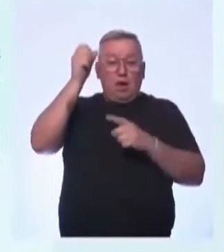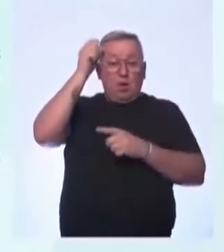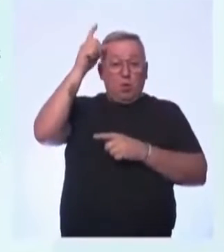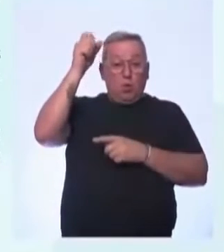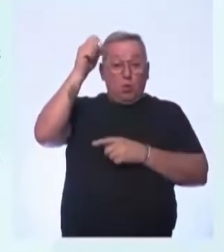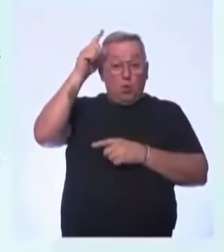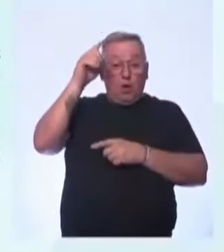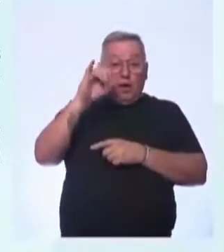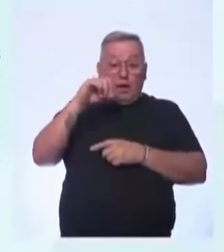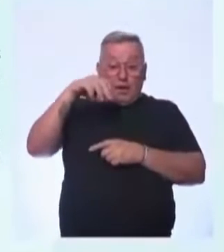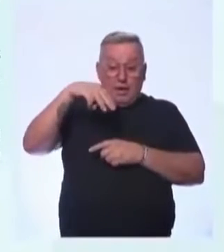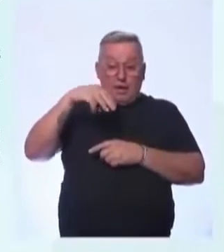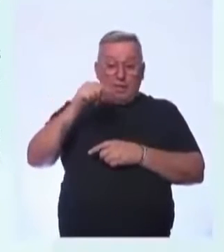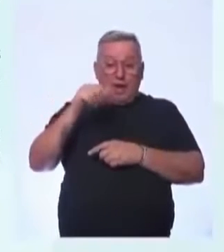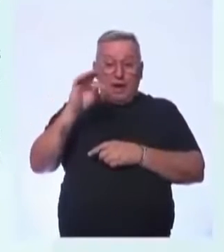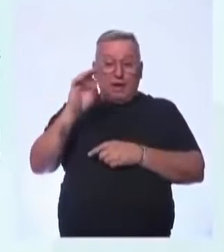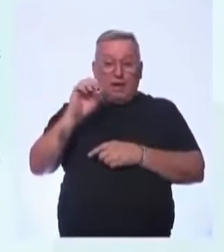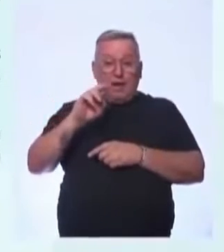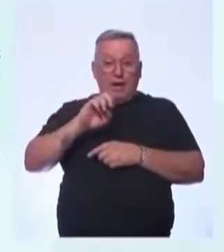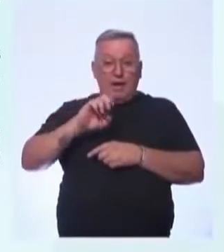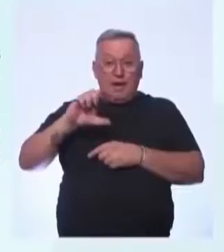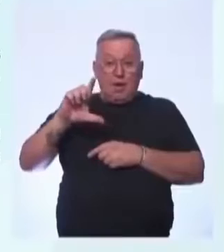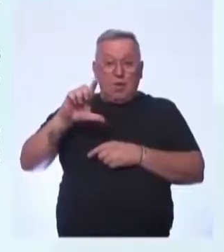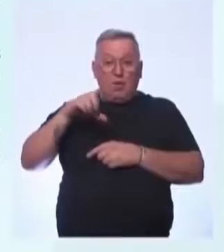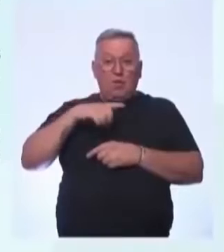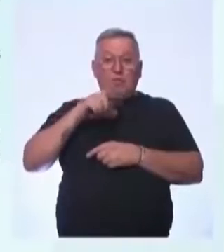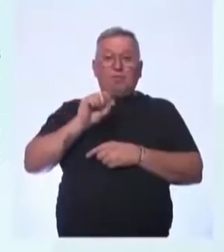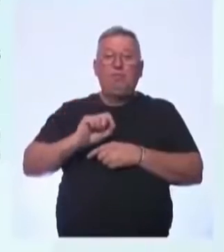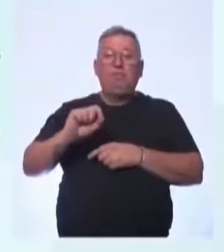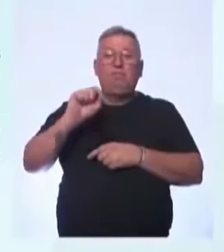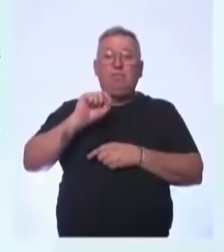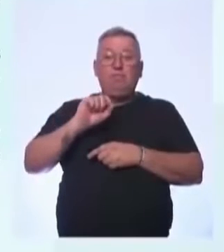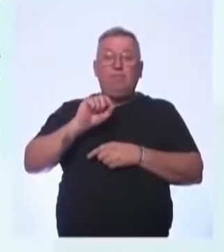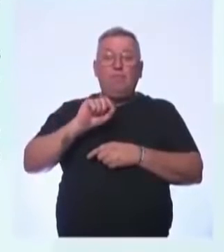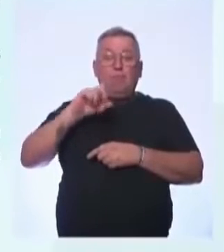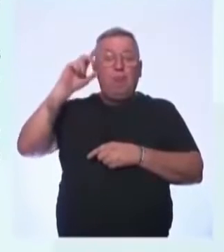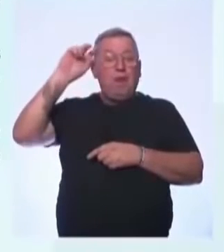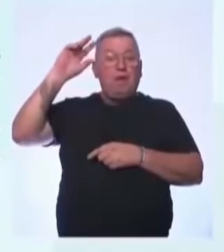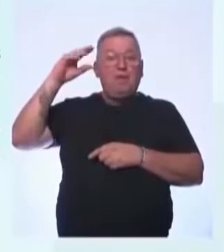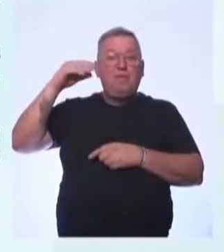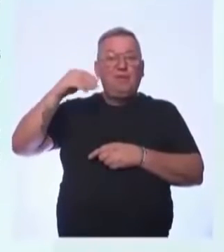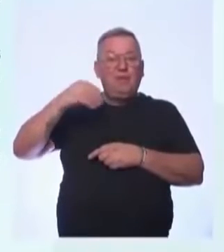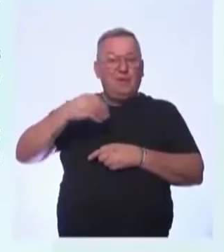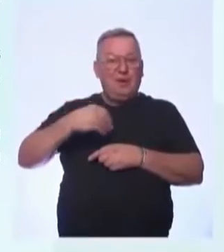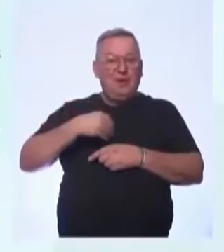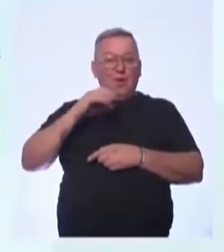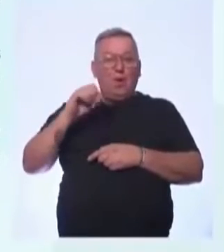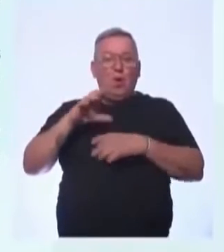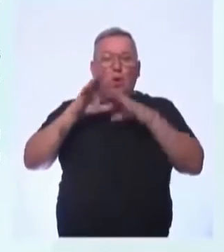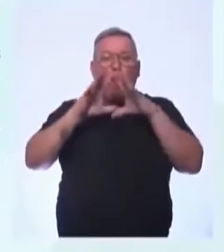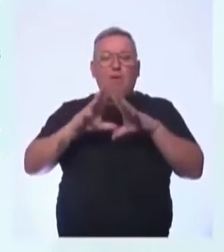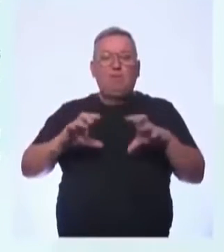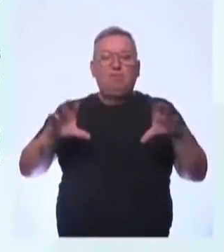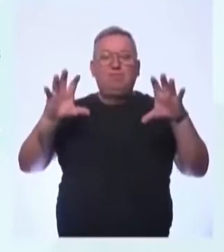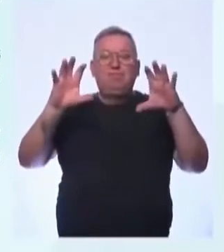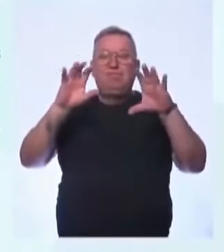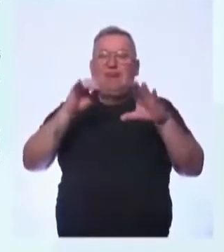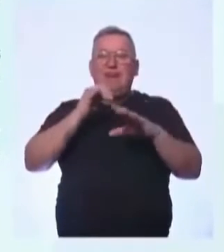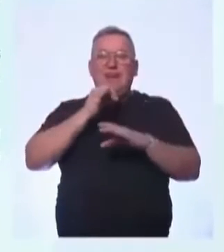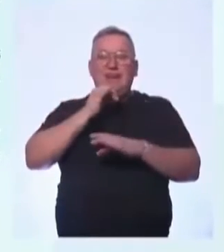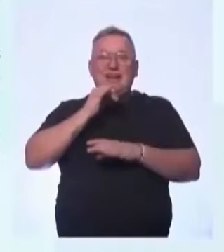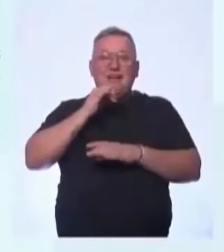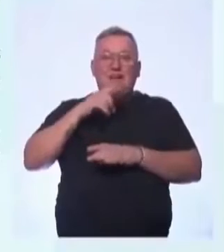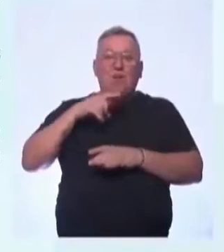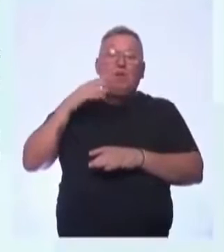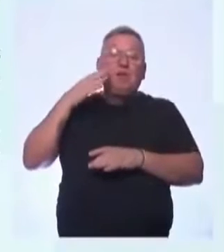imaterial está relacionado aos elementos espirituais ou abstratos. Por exemplo, aos